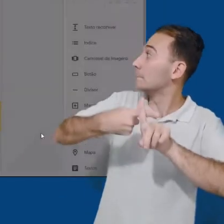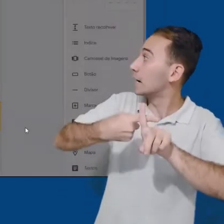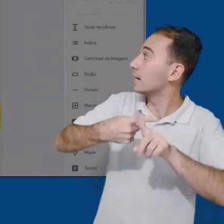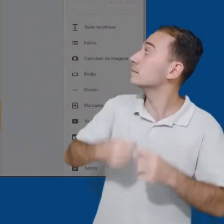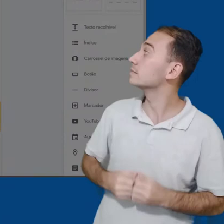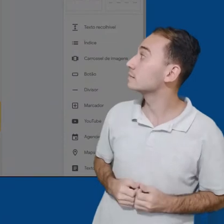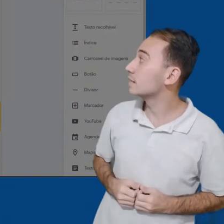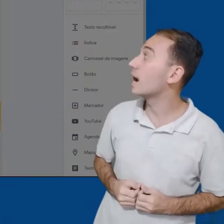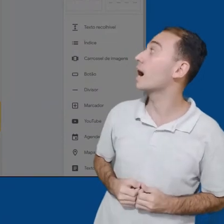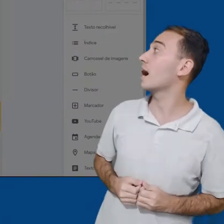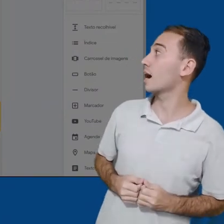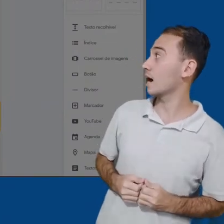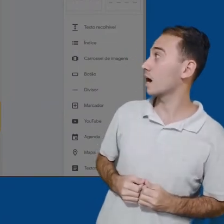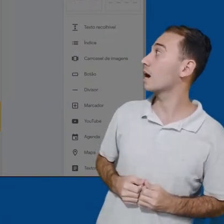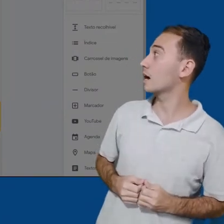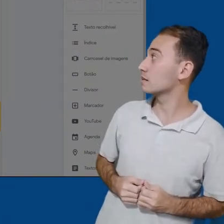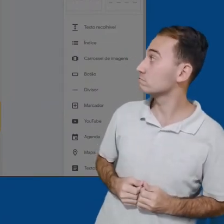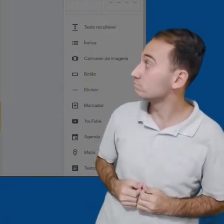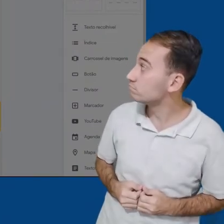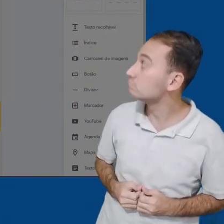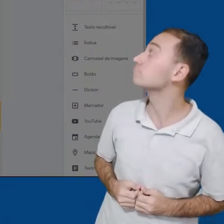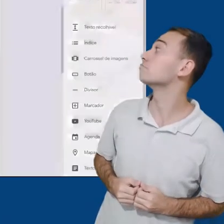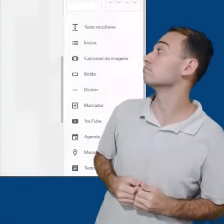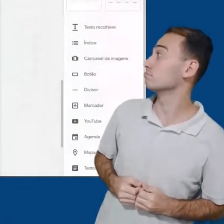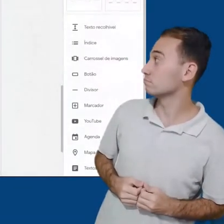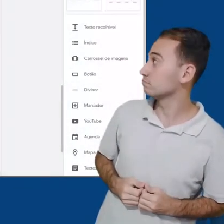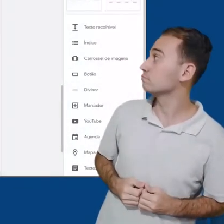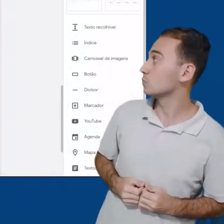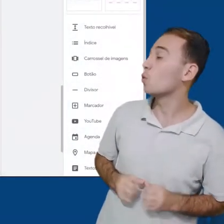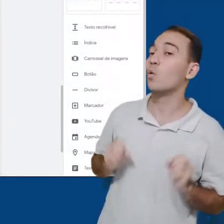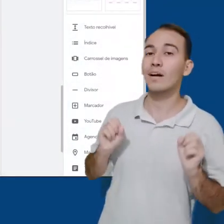mais e optar pela forma de upload ou seleção.